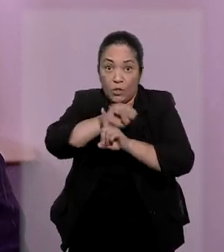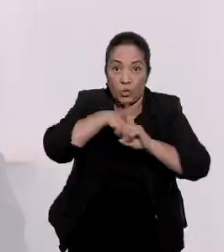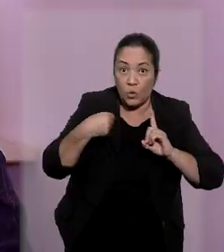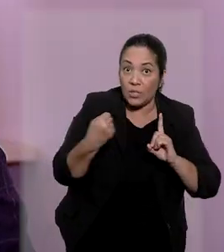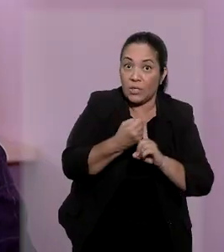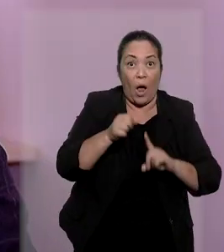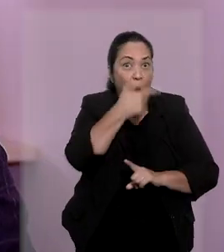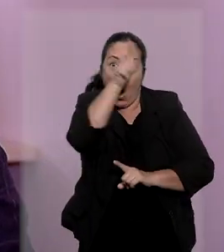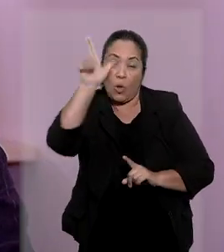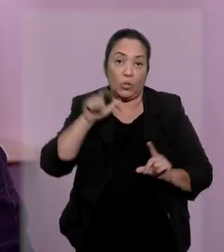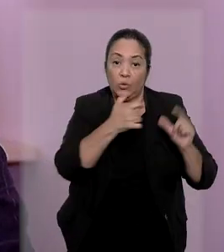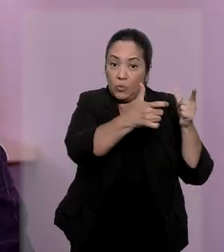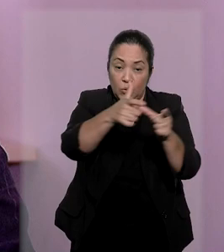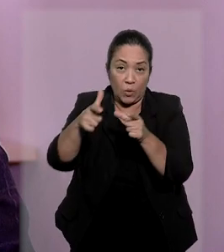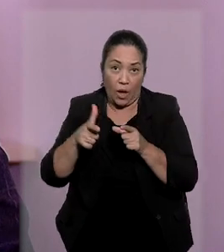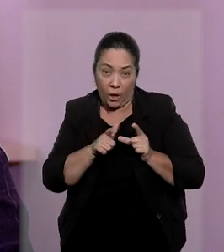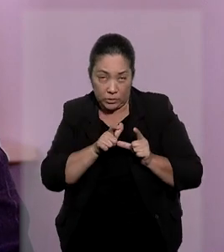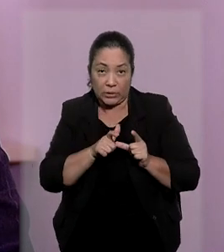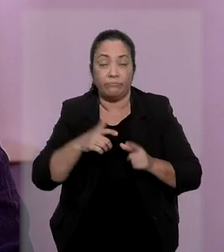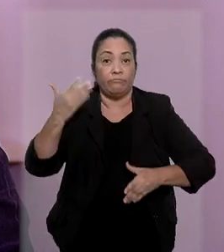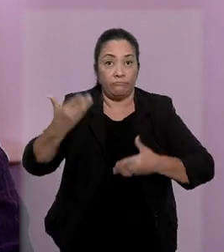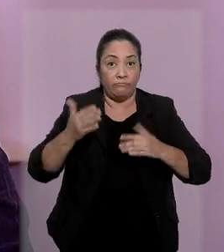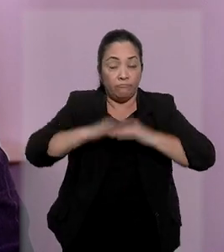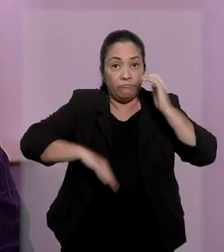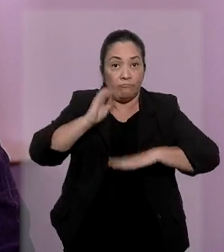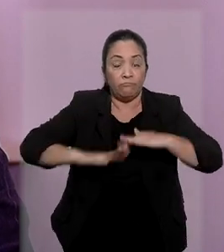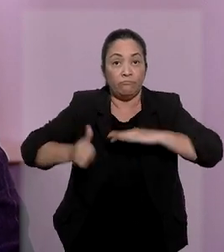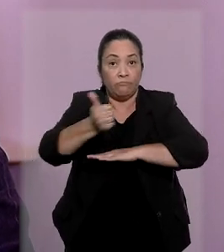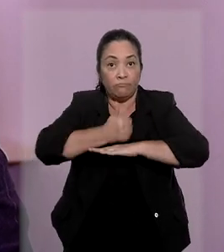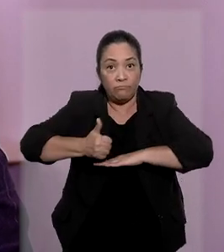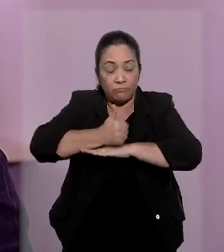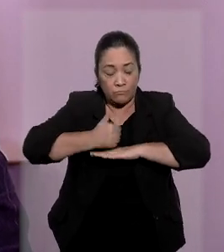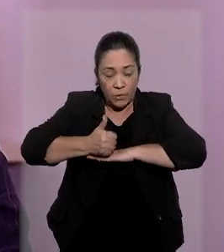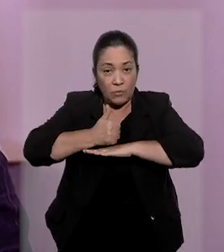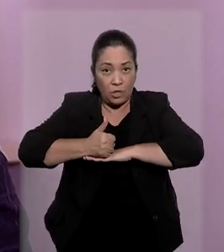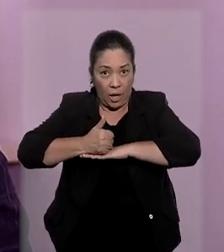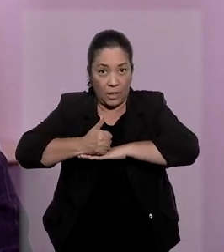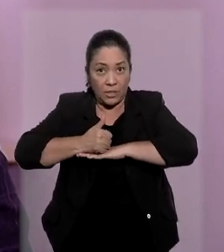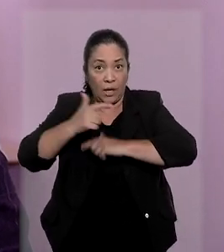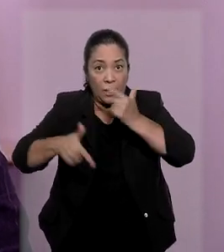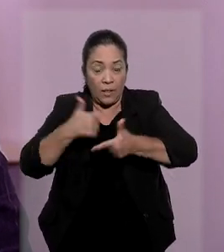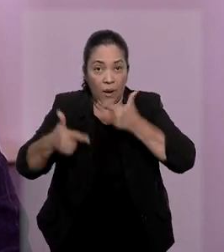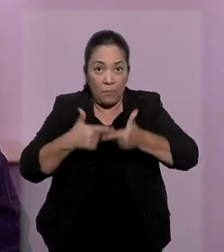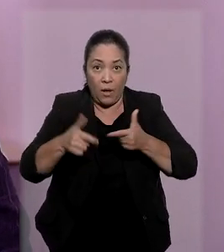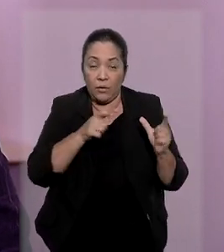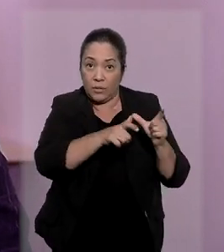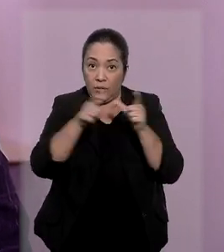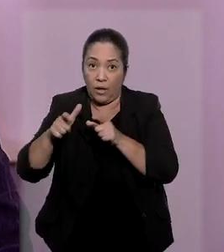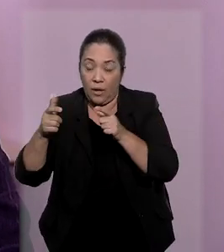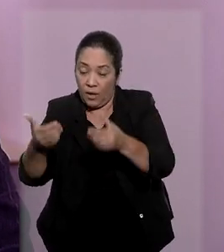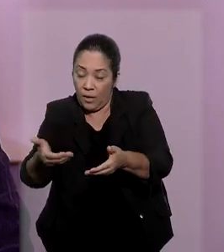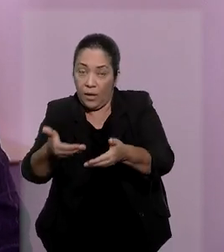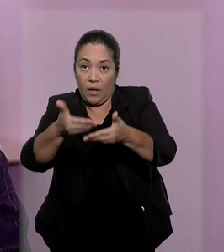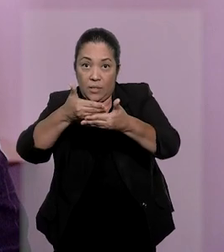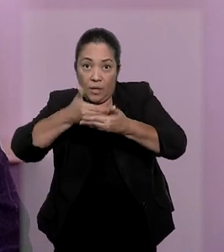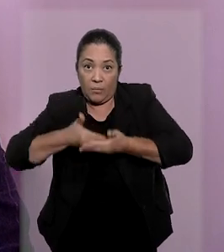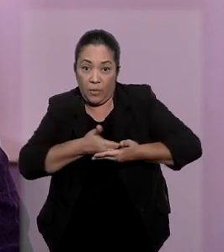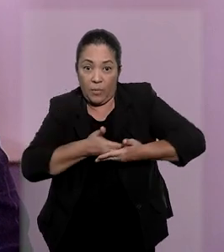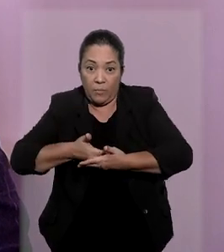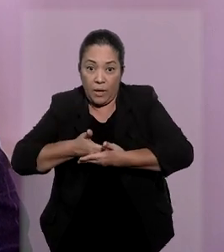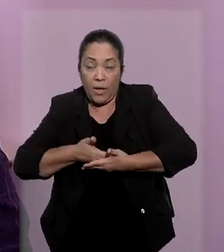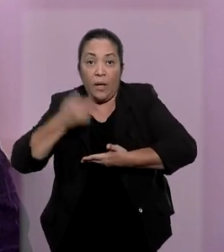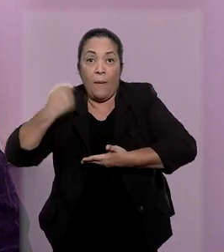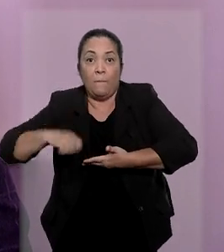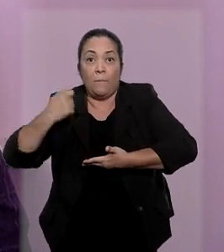social, e tão logo o agente estatal receba essa demanda, de pronto,